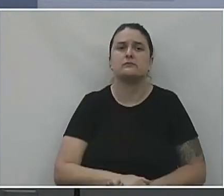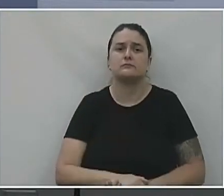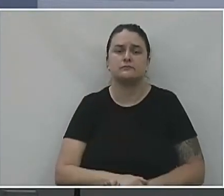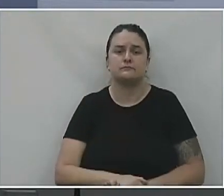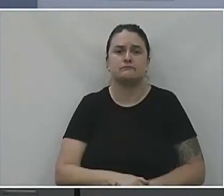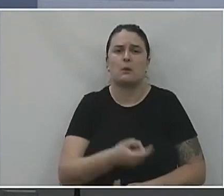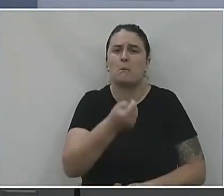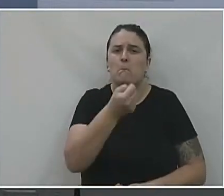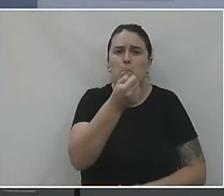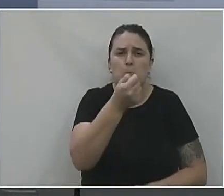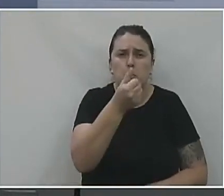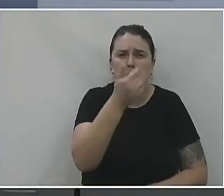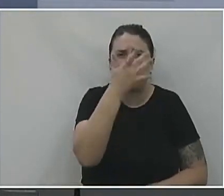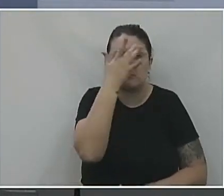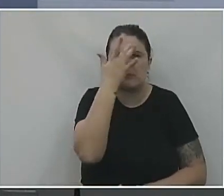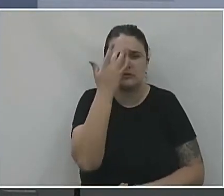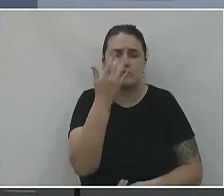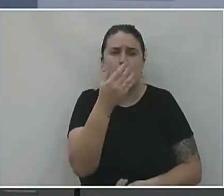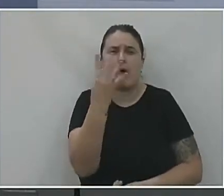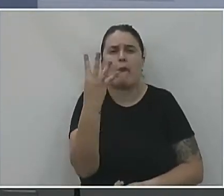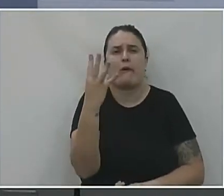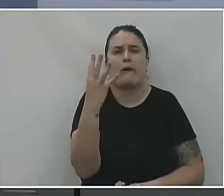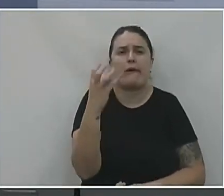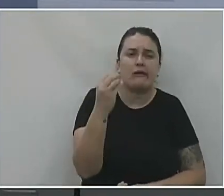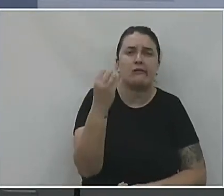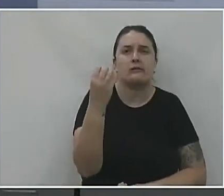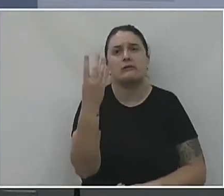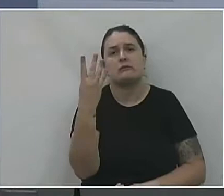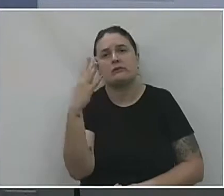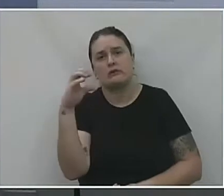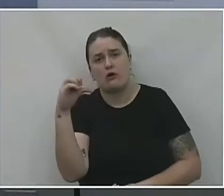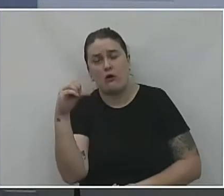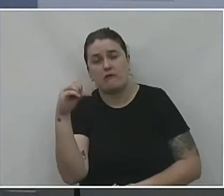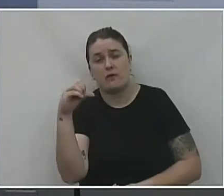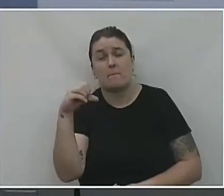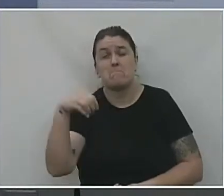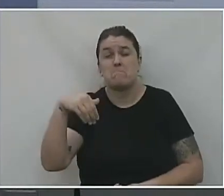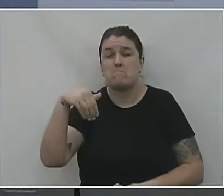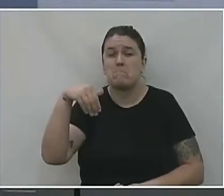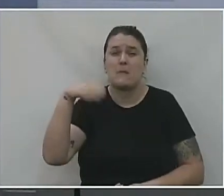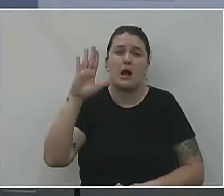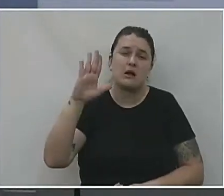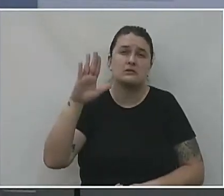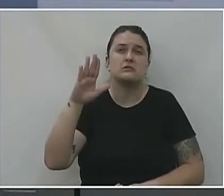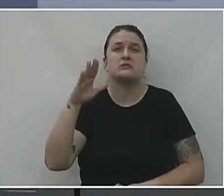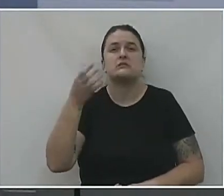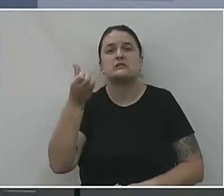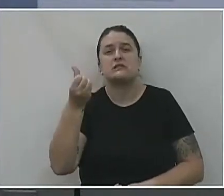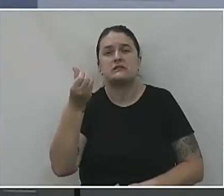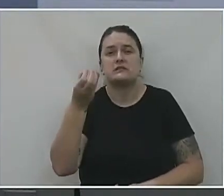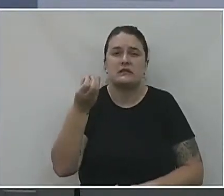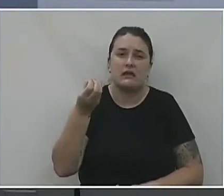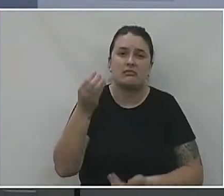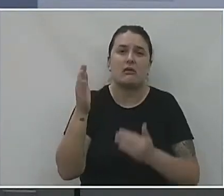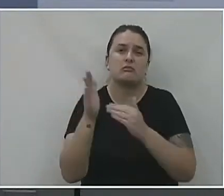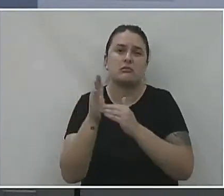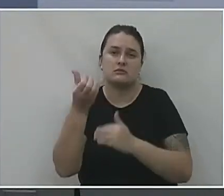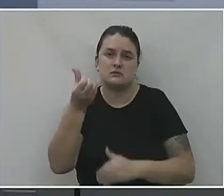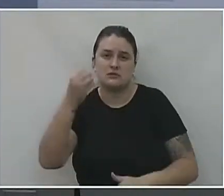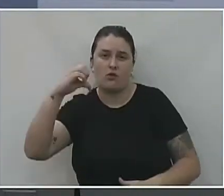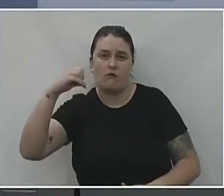Poucas pessoas de 40 a 49, o maior número de 60 a 69